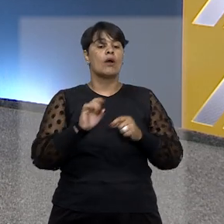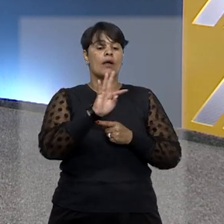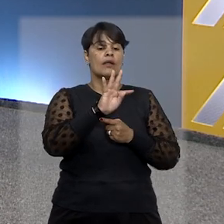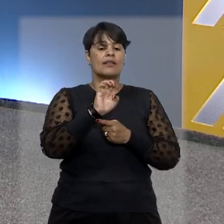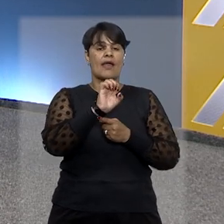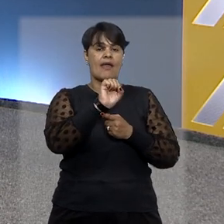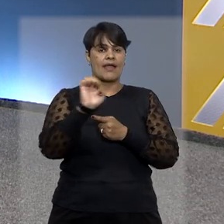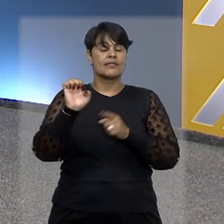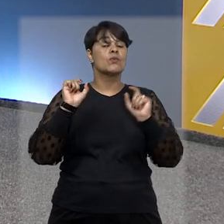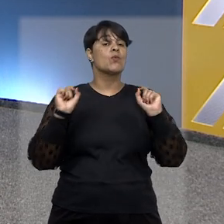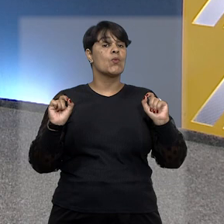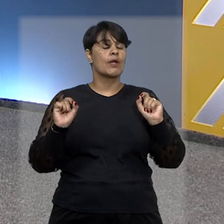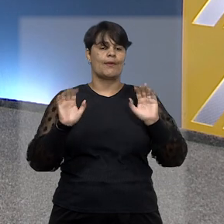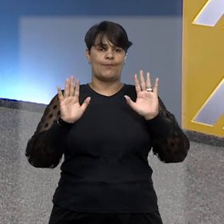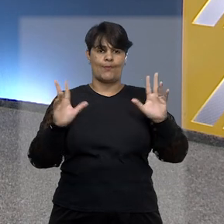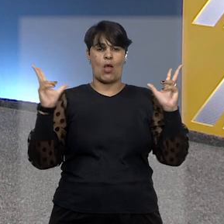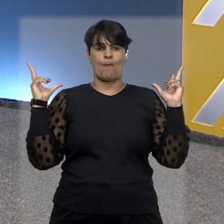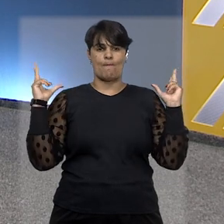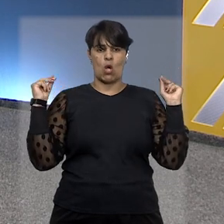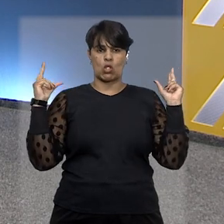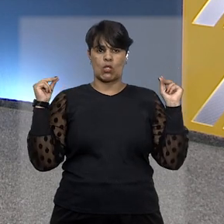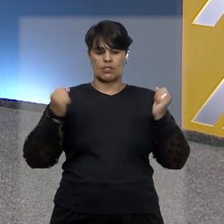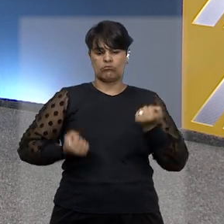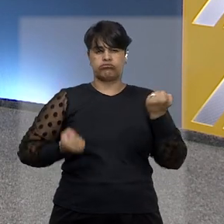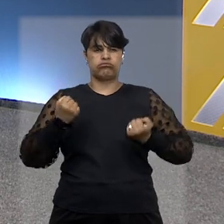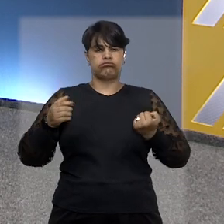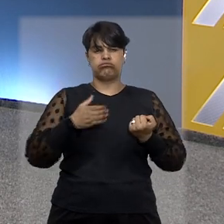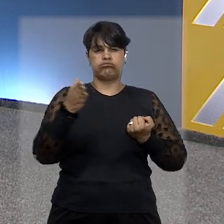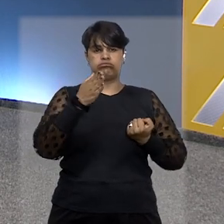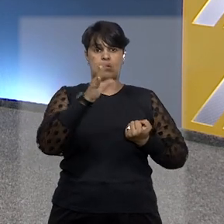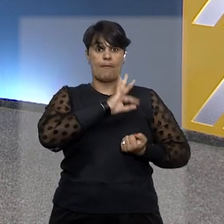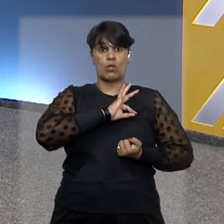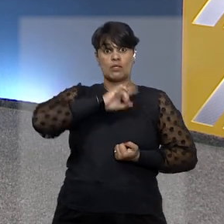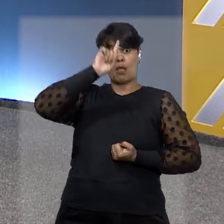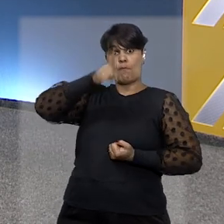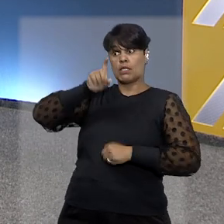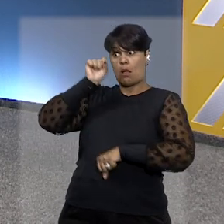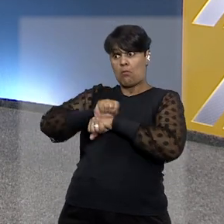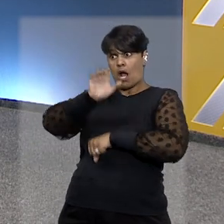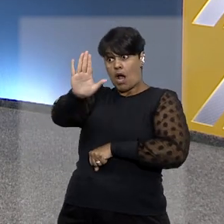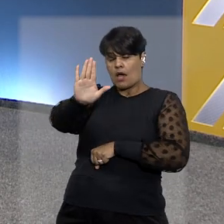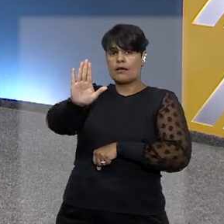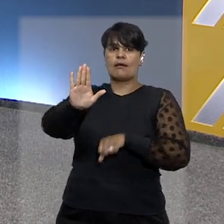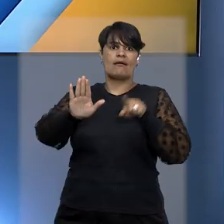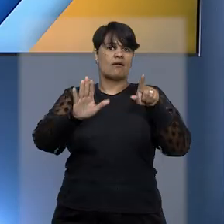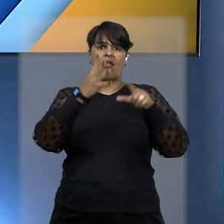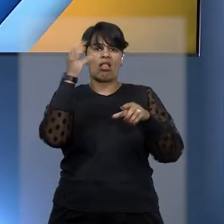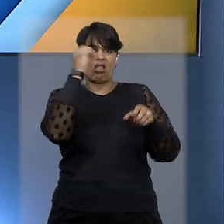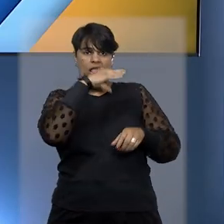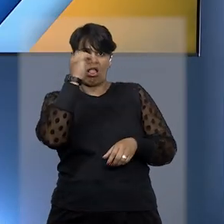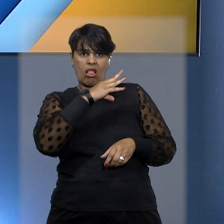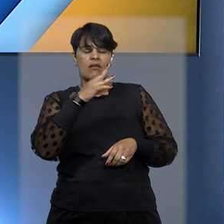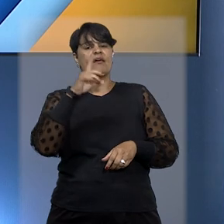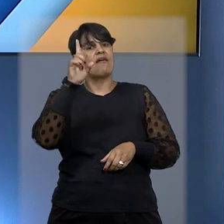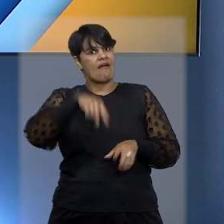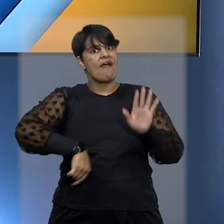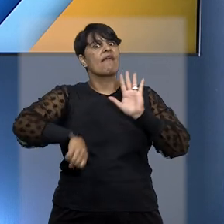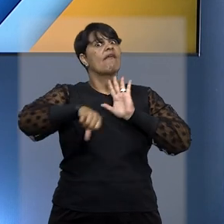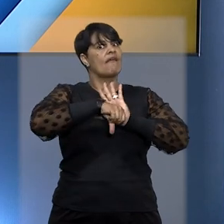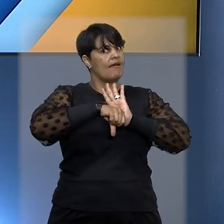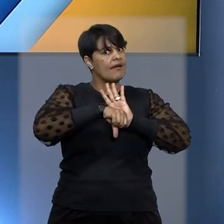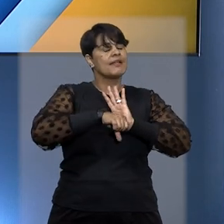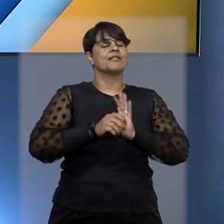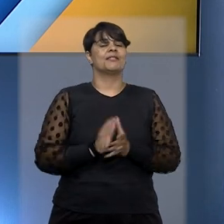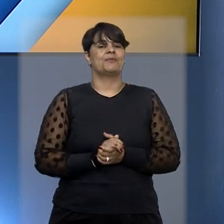Motorista que não acata a ordem de parada da polícia comete crime. Quem explica a